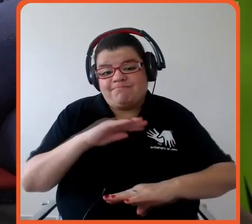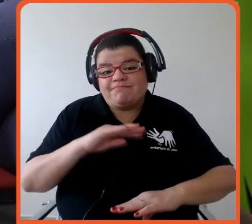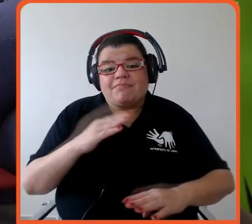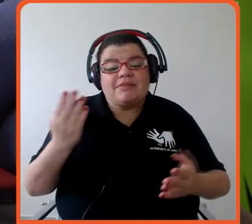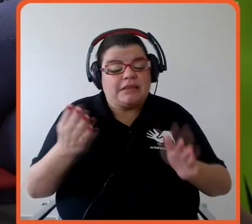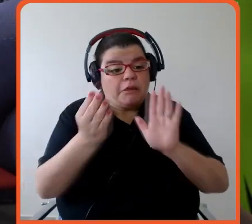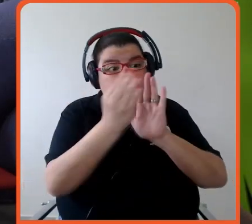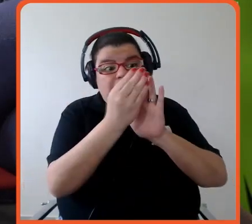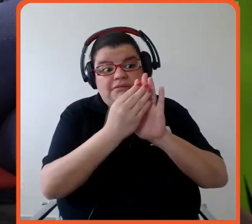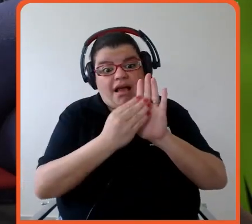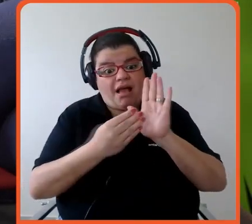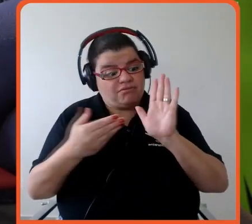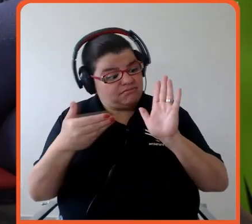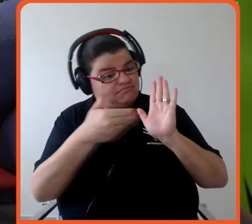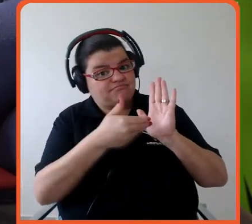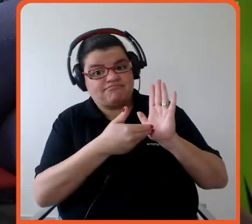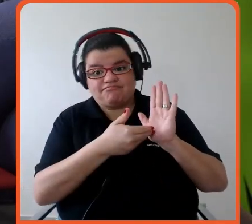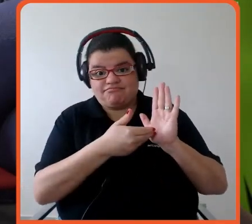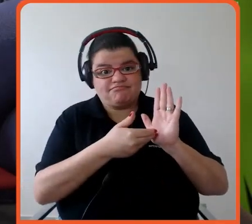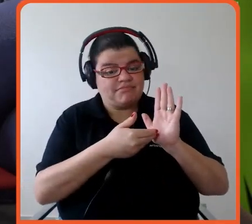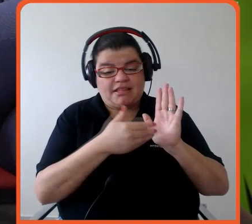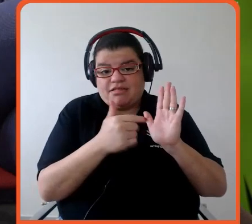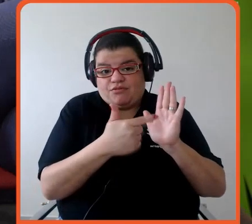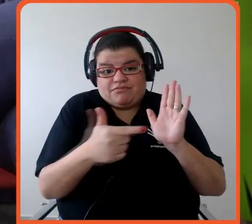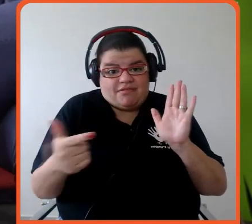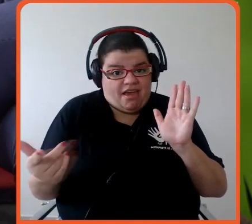muito o que contestar, né?